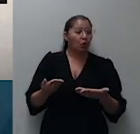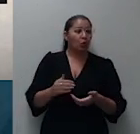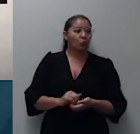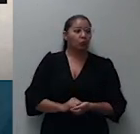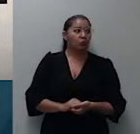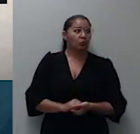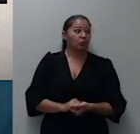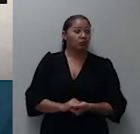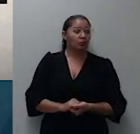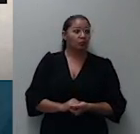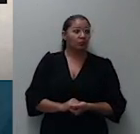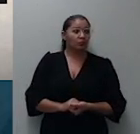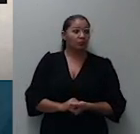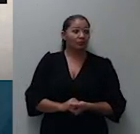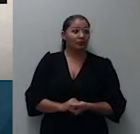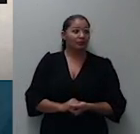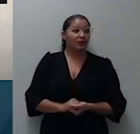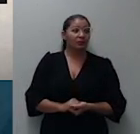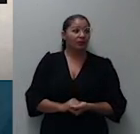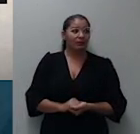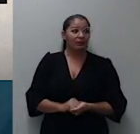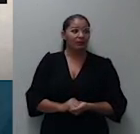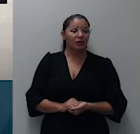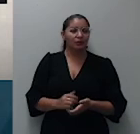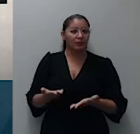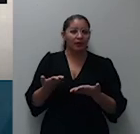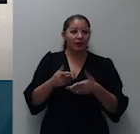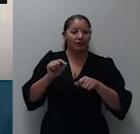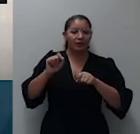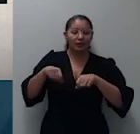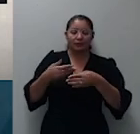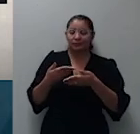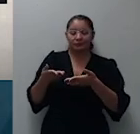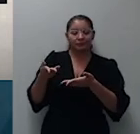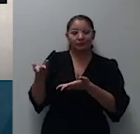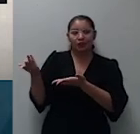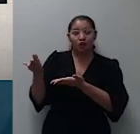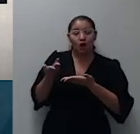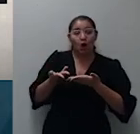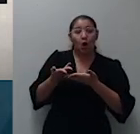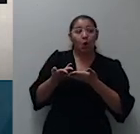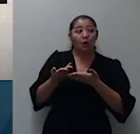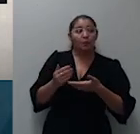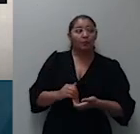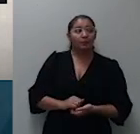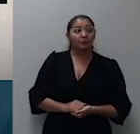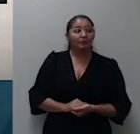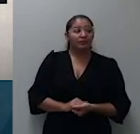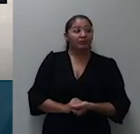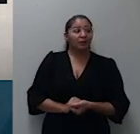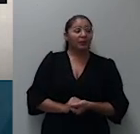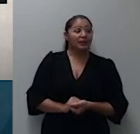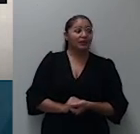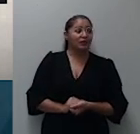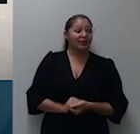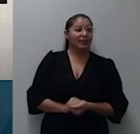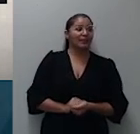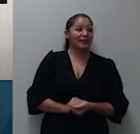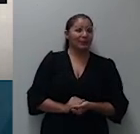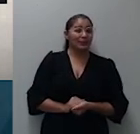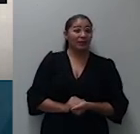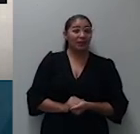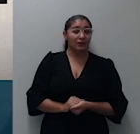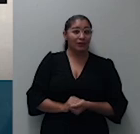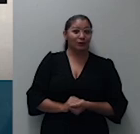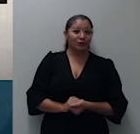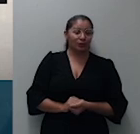ou em injustificada restrição do exercício do poder familiar pela mãe sobretudo